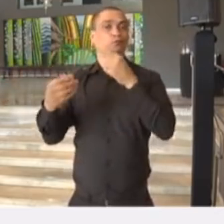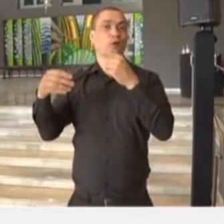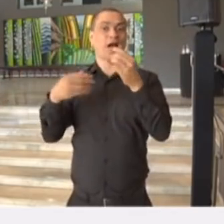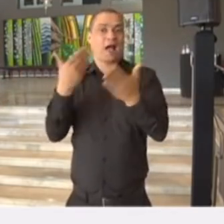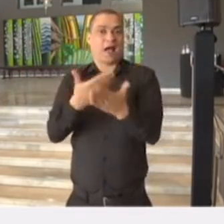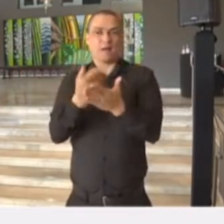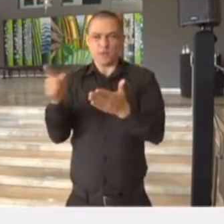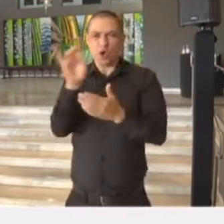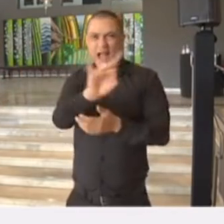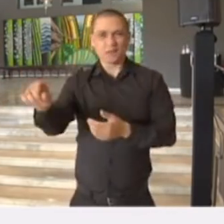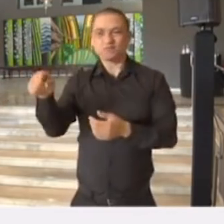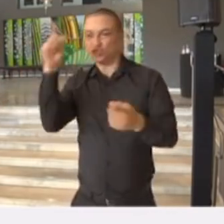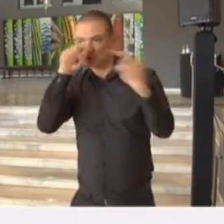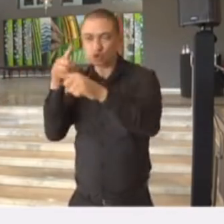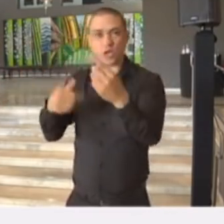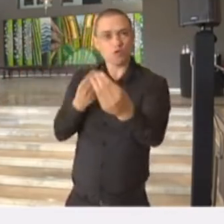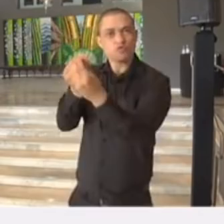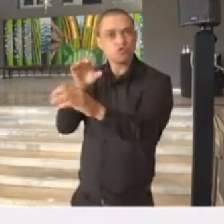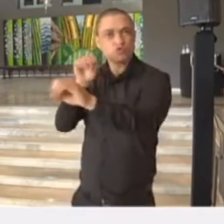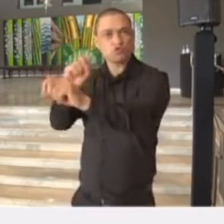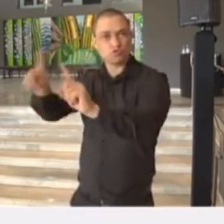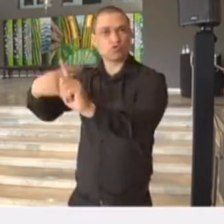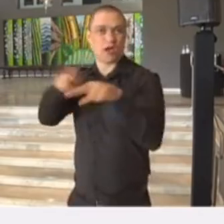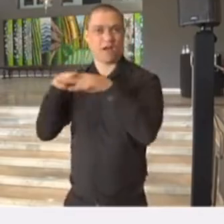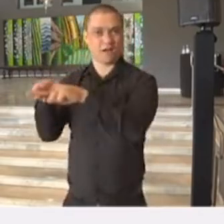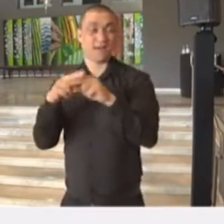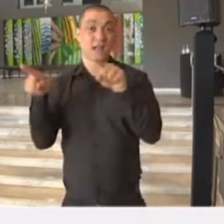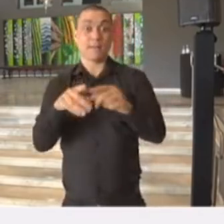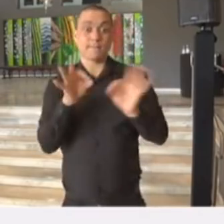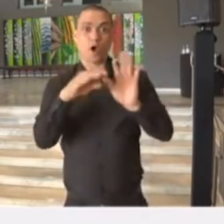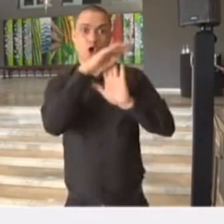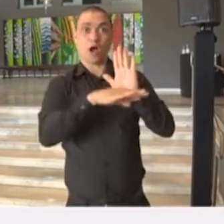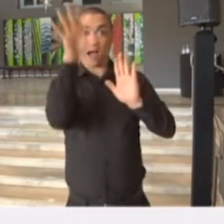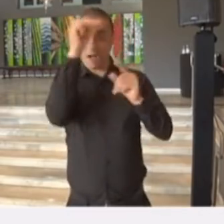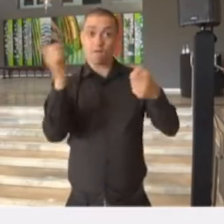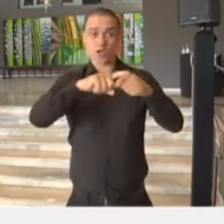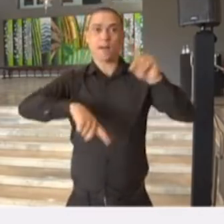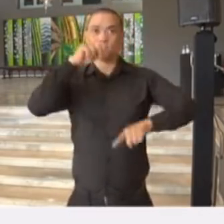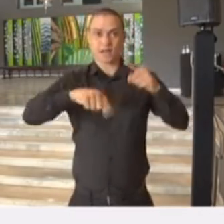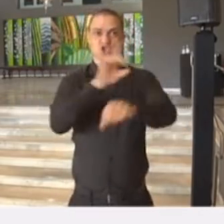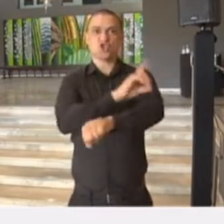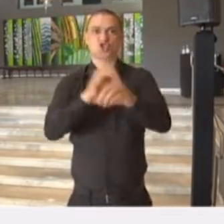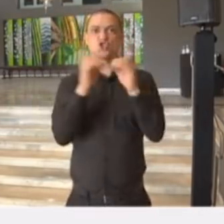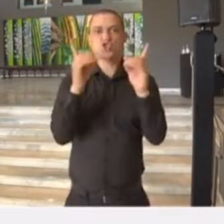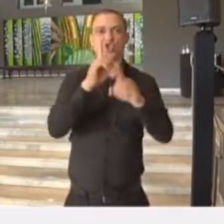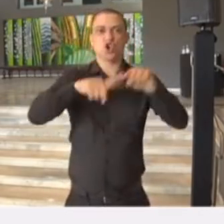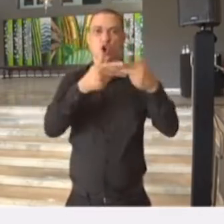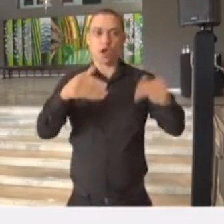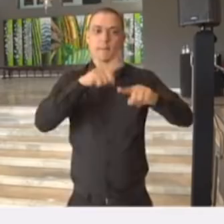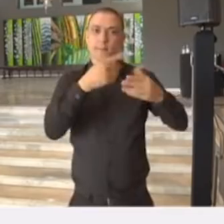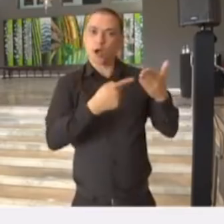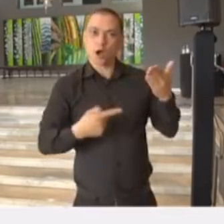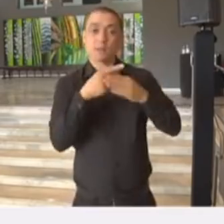recuperação sejam individualizados e o programa de recuperação da aprendizagem, já estamos produzindo materiais didáticos apoiados também pelo